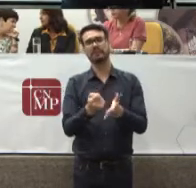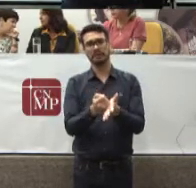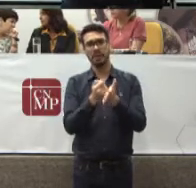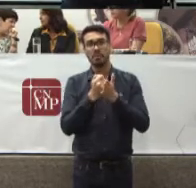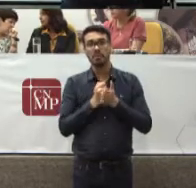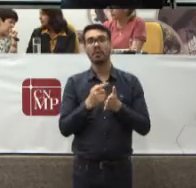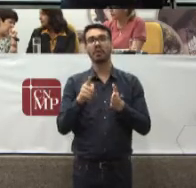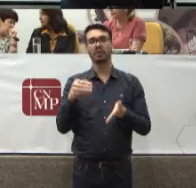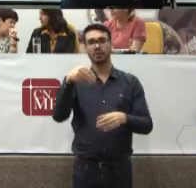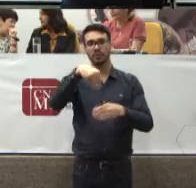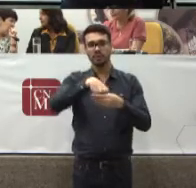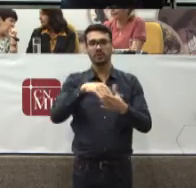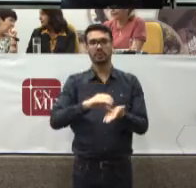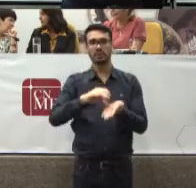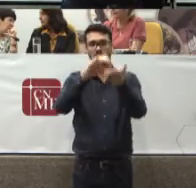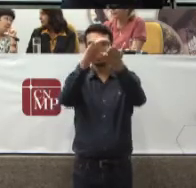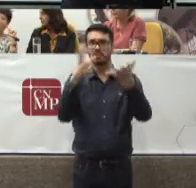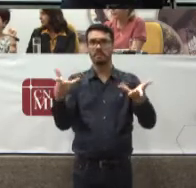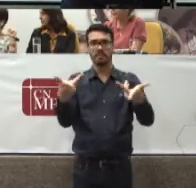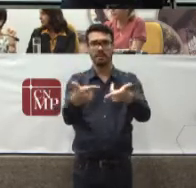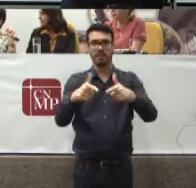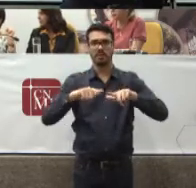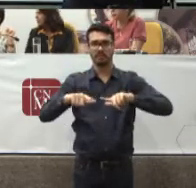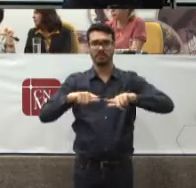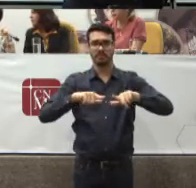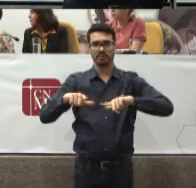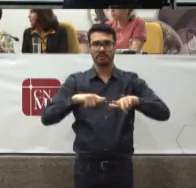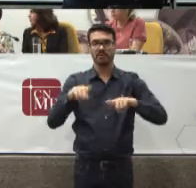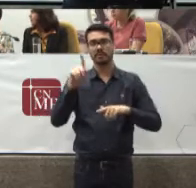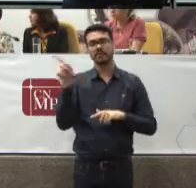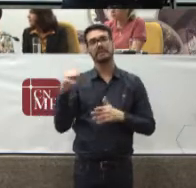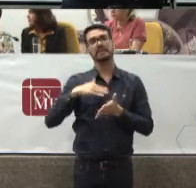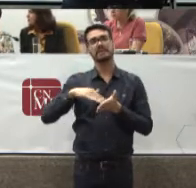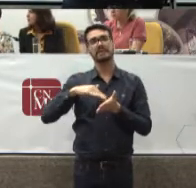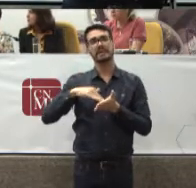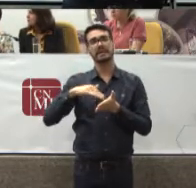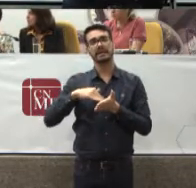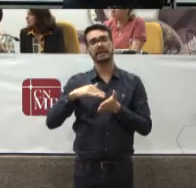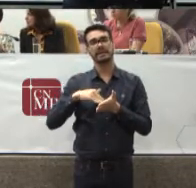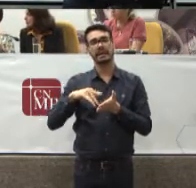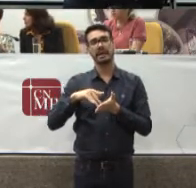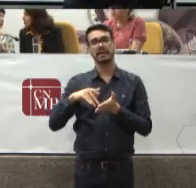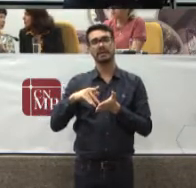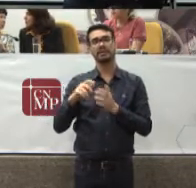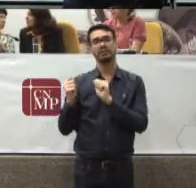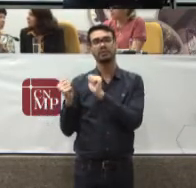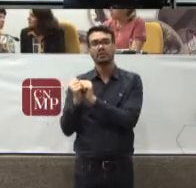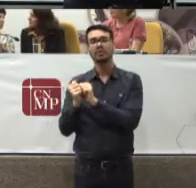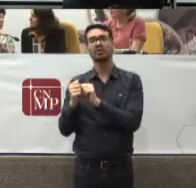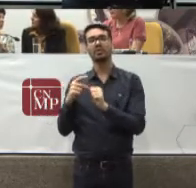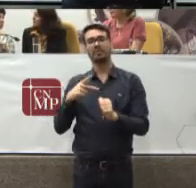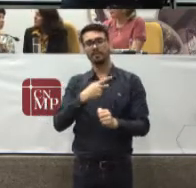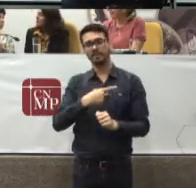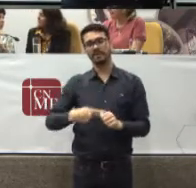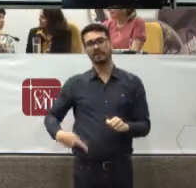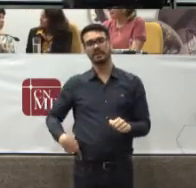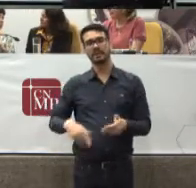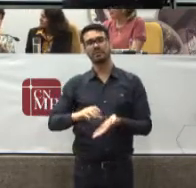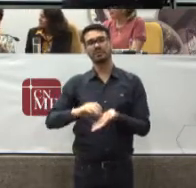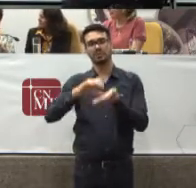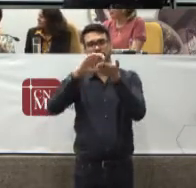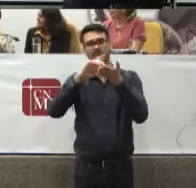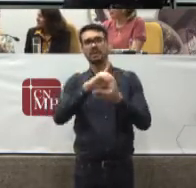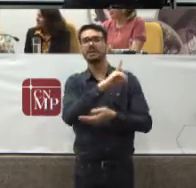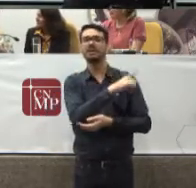desempenhado Um excepcional trabalho Aqui secretariando A presidência Do nosso Conselho Doutora Vanessa também